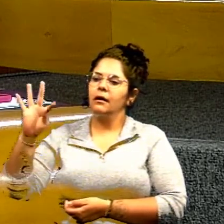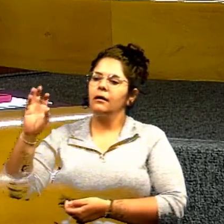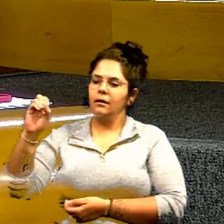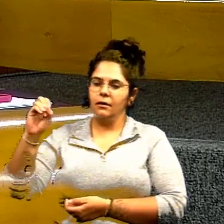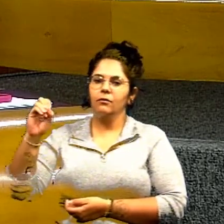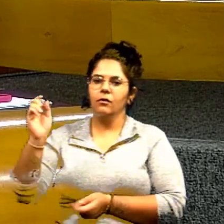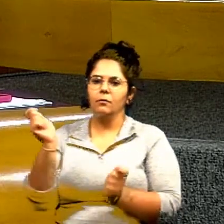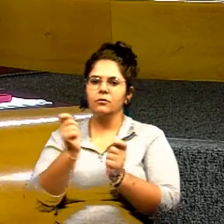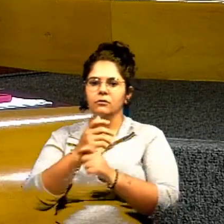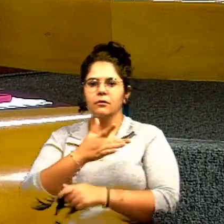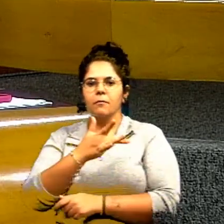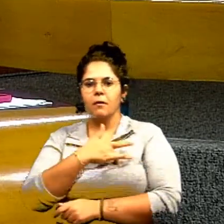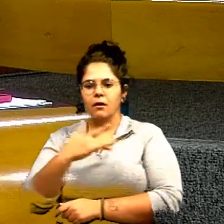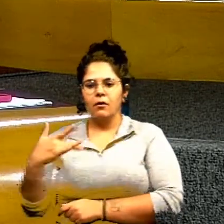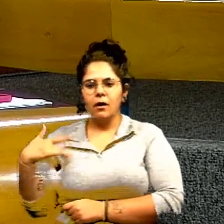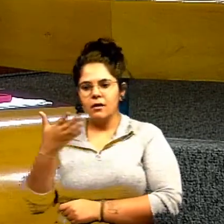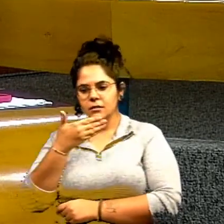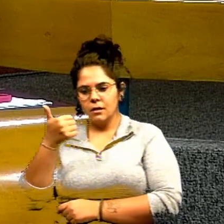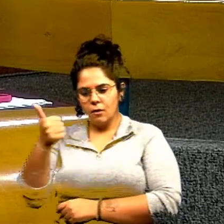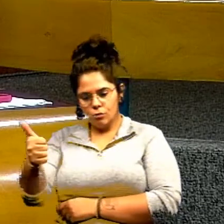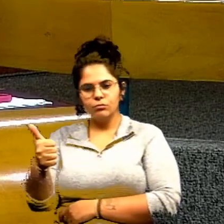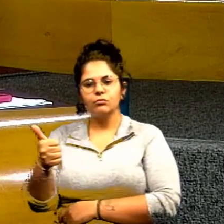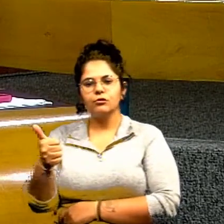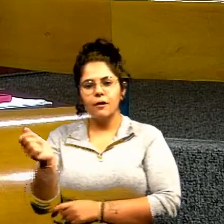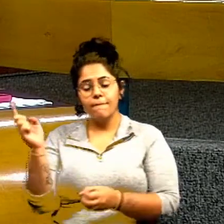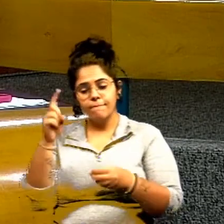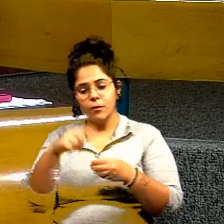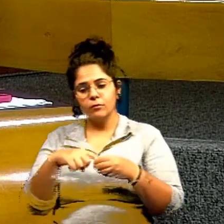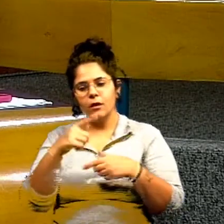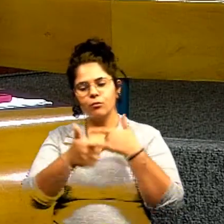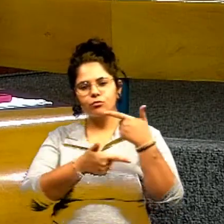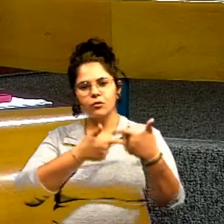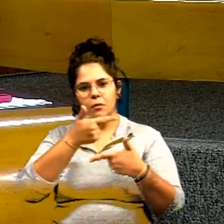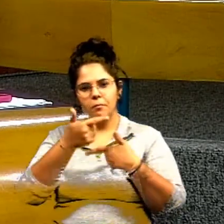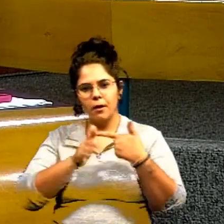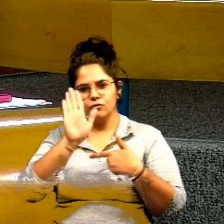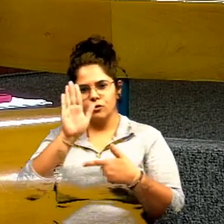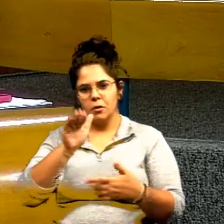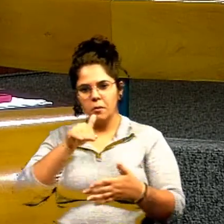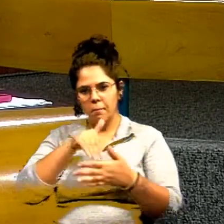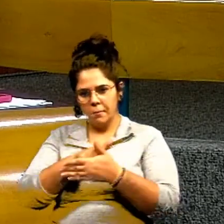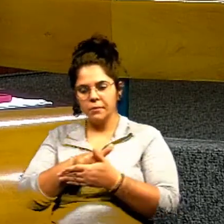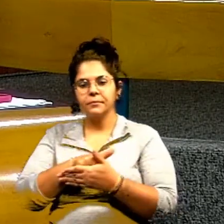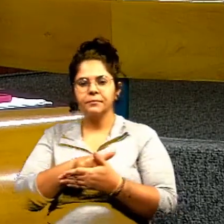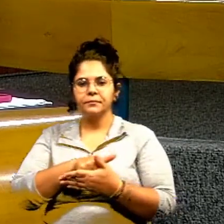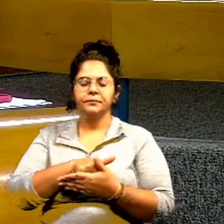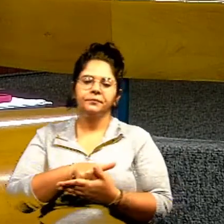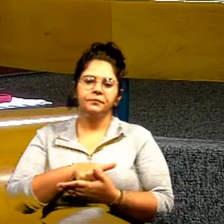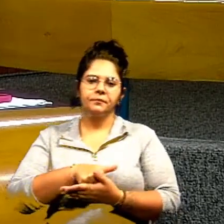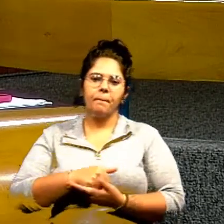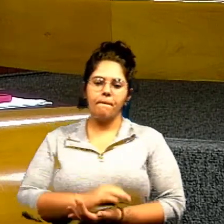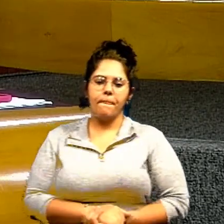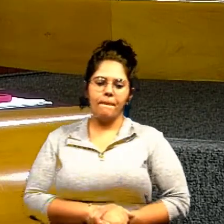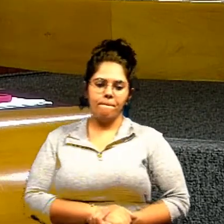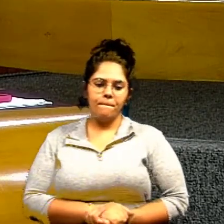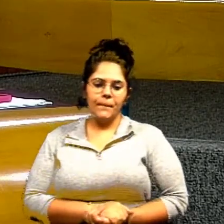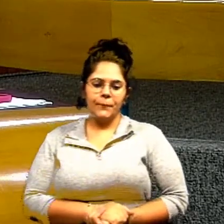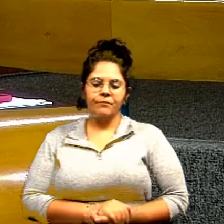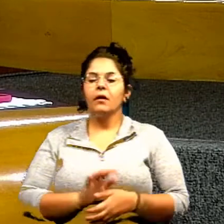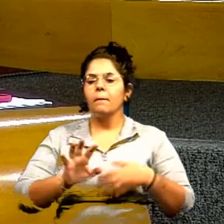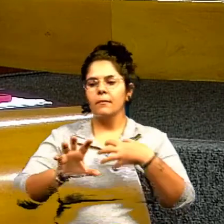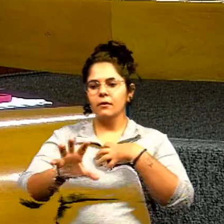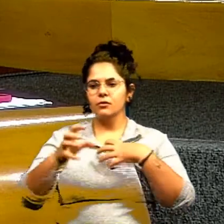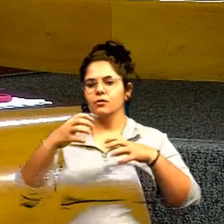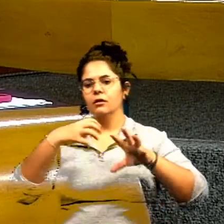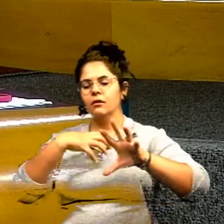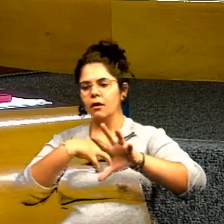recuperar que ele possa brevemente voltar suas atividades de campanha e quero também manifestar minha